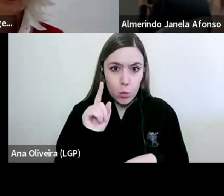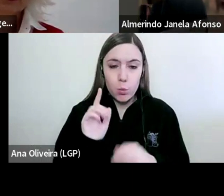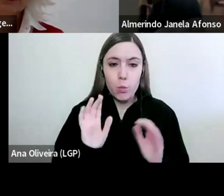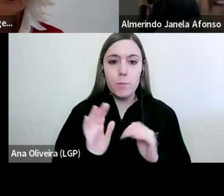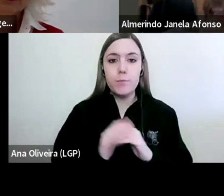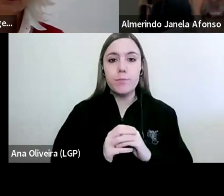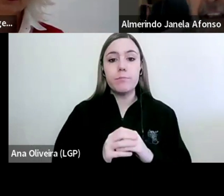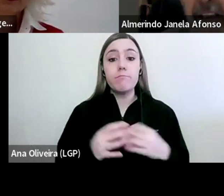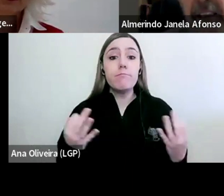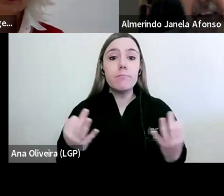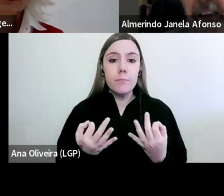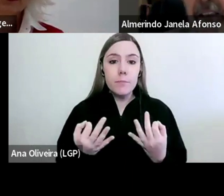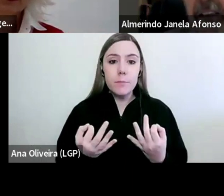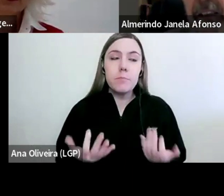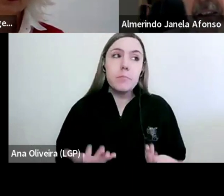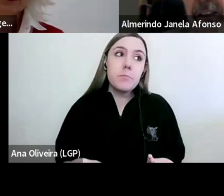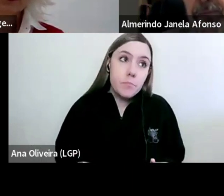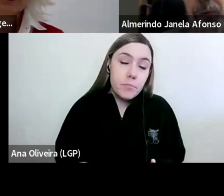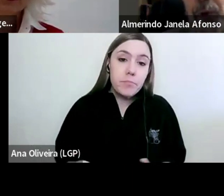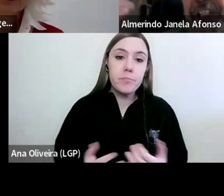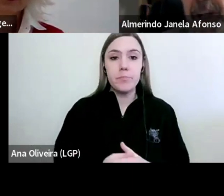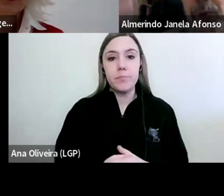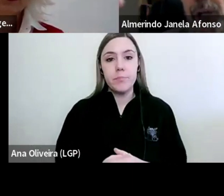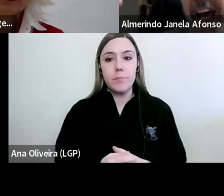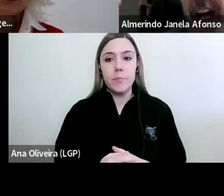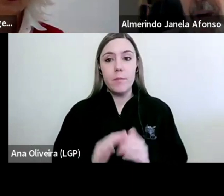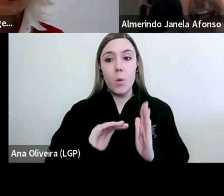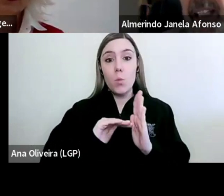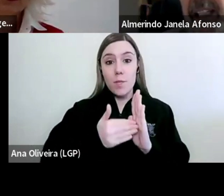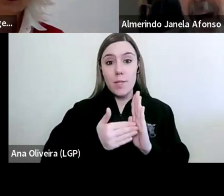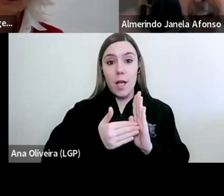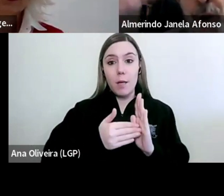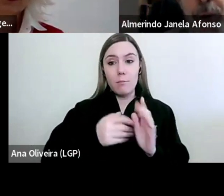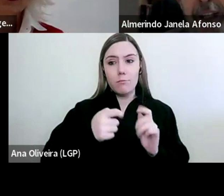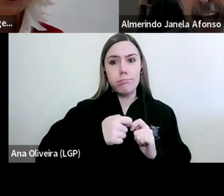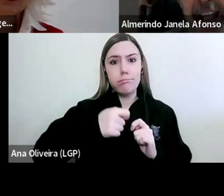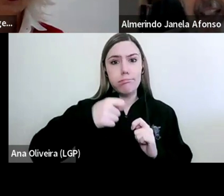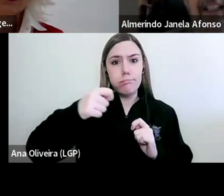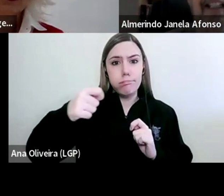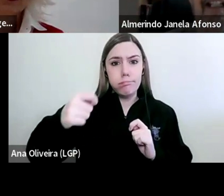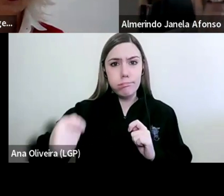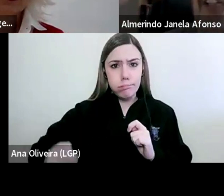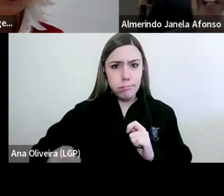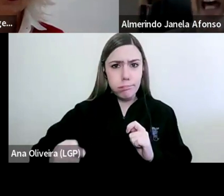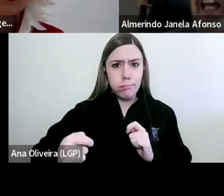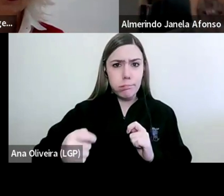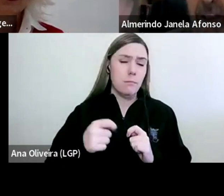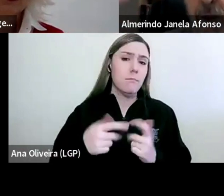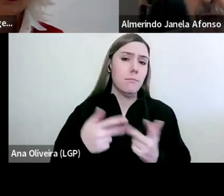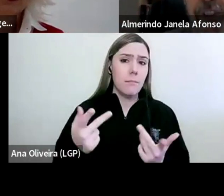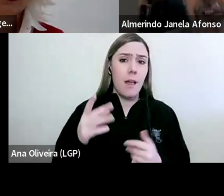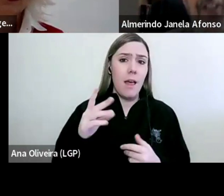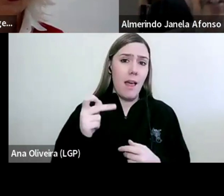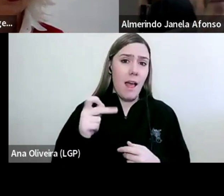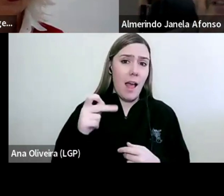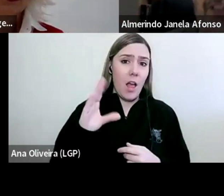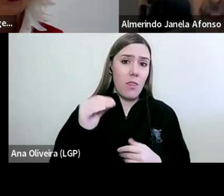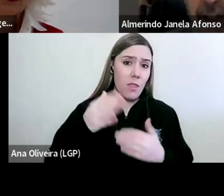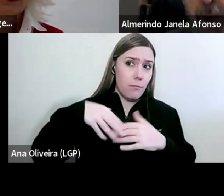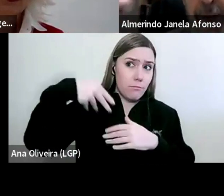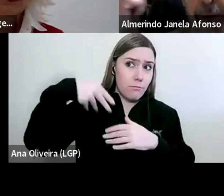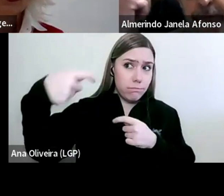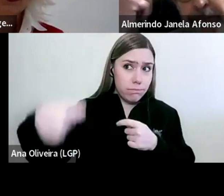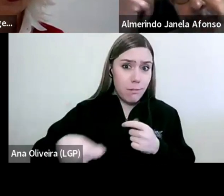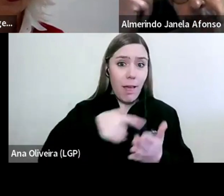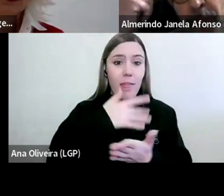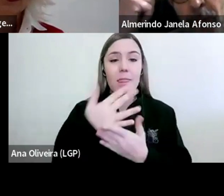E a verdade é que os exames duraram ainda mais de uma década até chegar o 25 de abril de